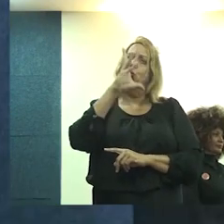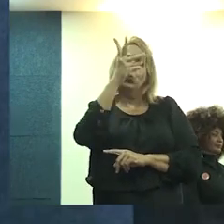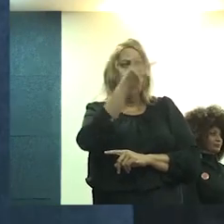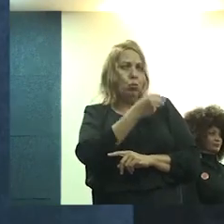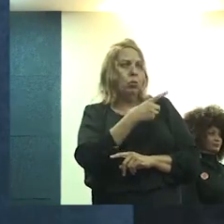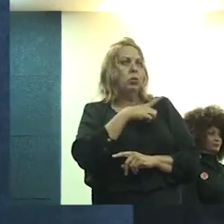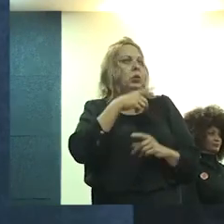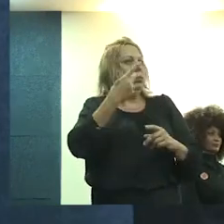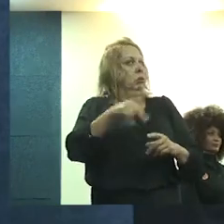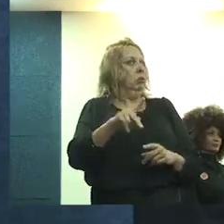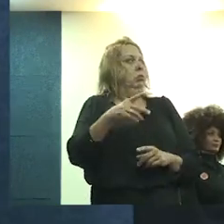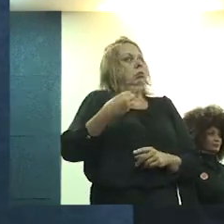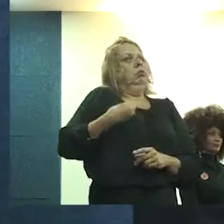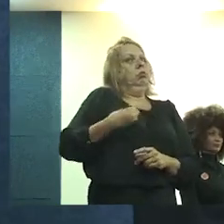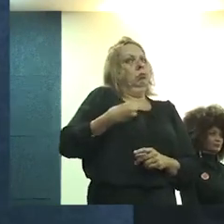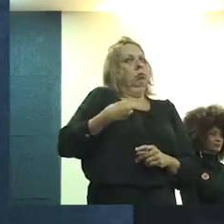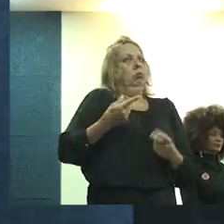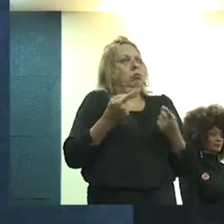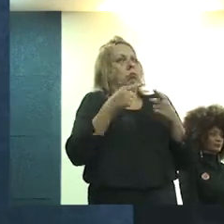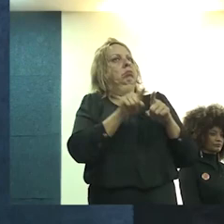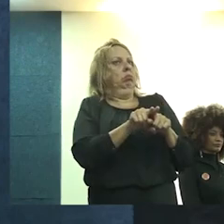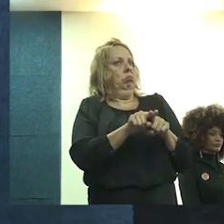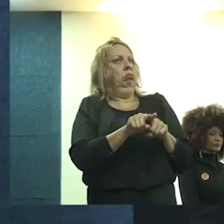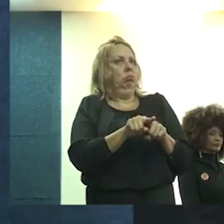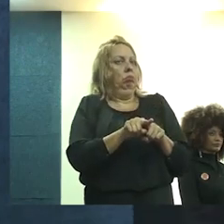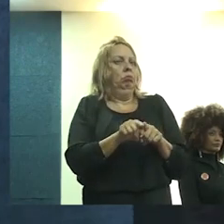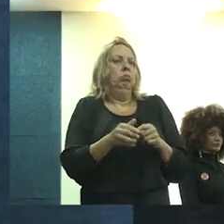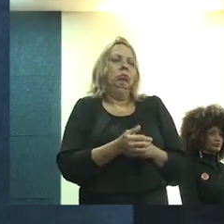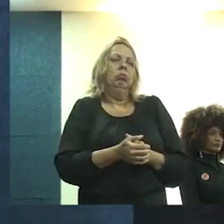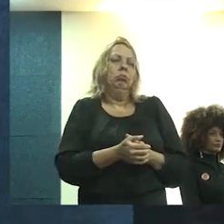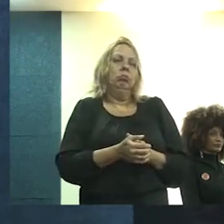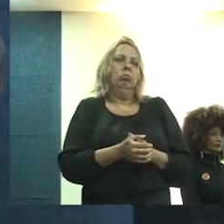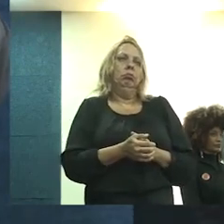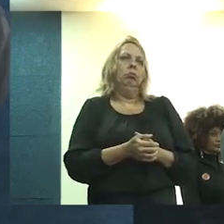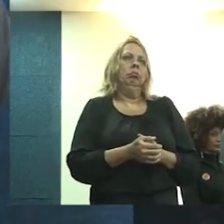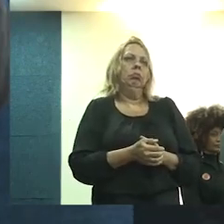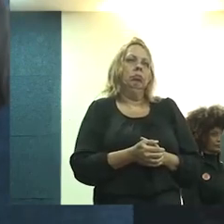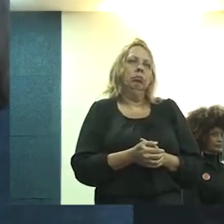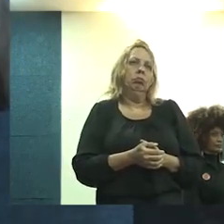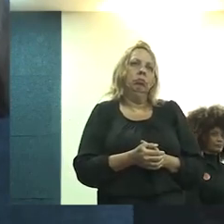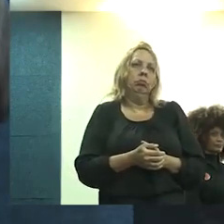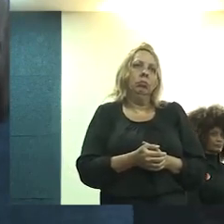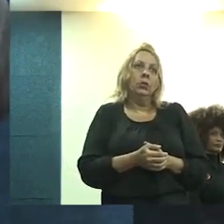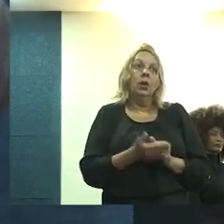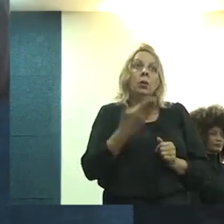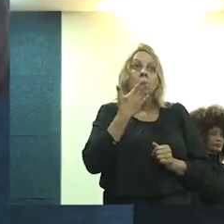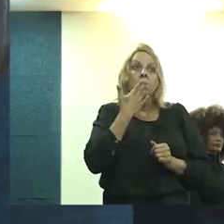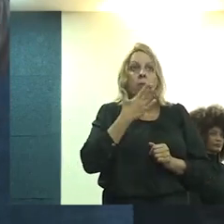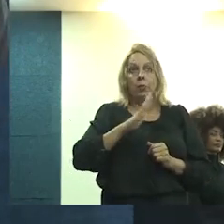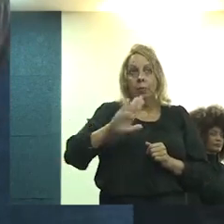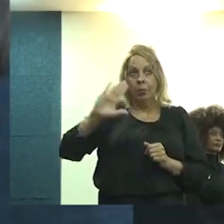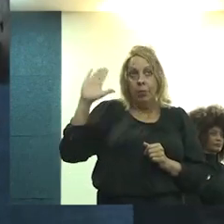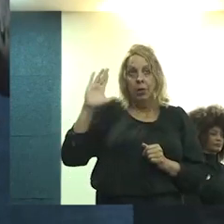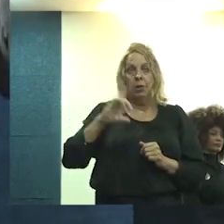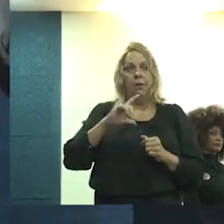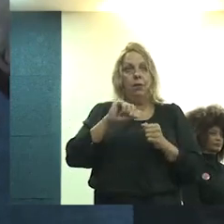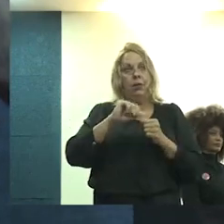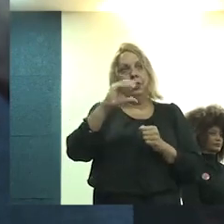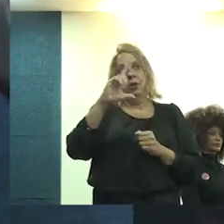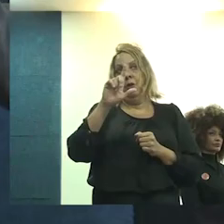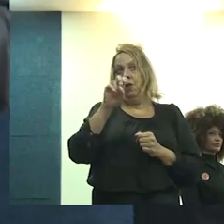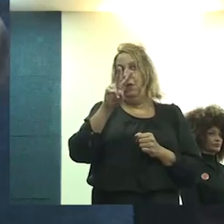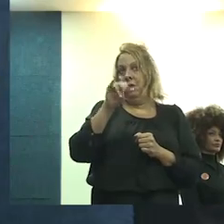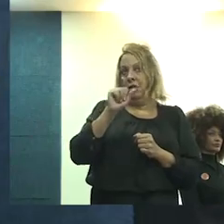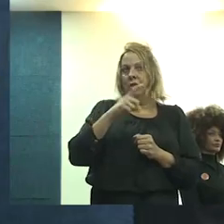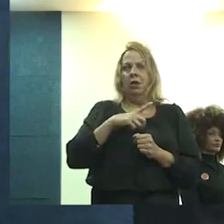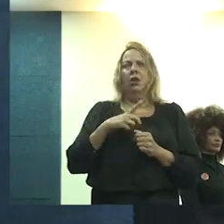todos que nós temos, estão aqui para ser parceiros e nós temos isso. Então, essa era uma promessa que eu fiz para o Clóvis, que um dia